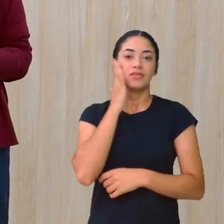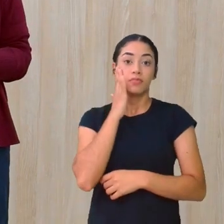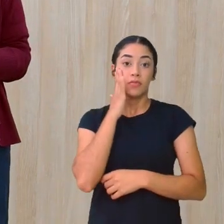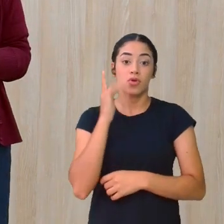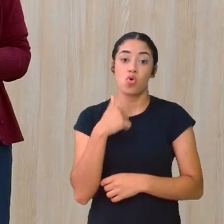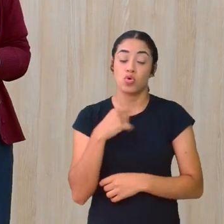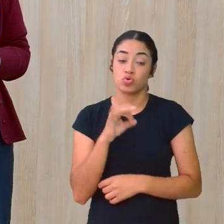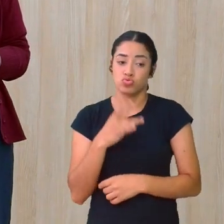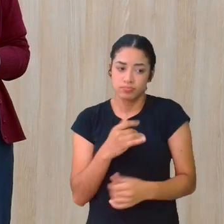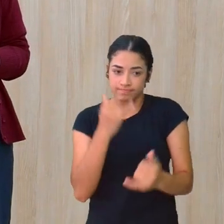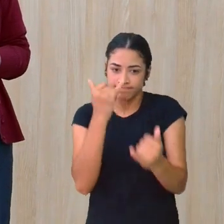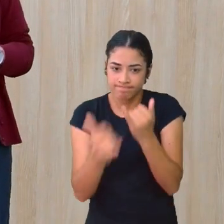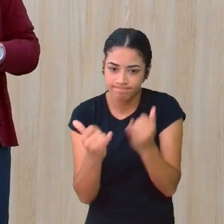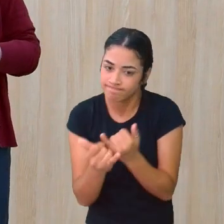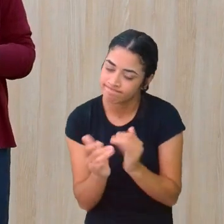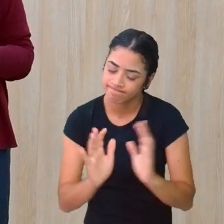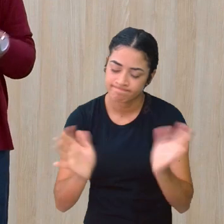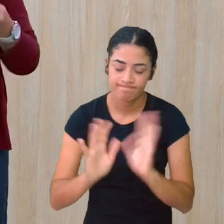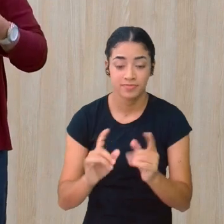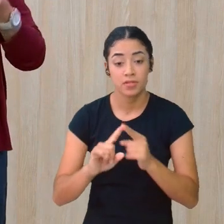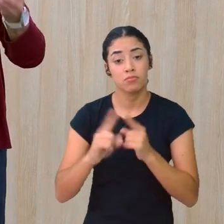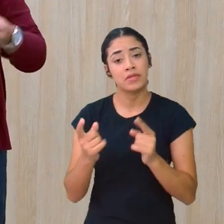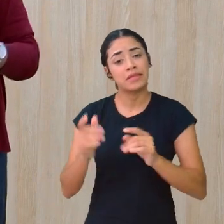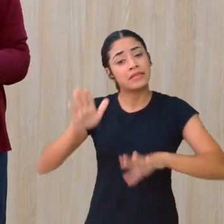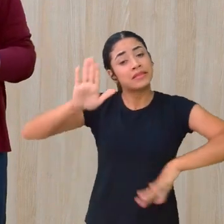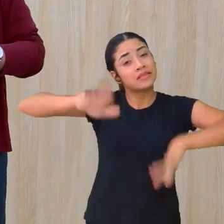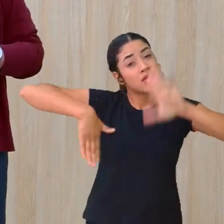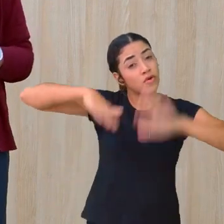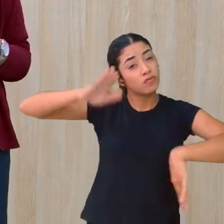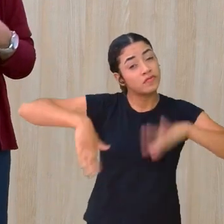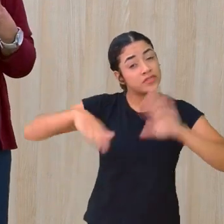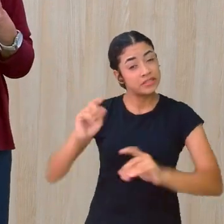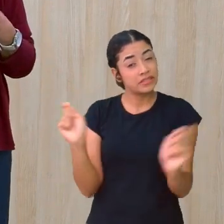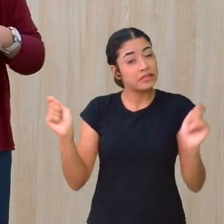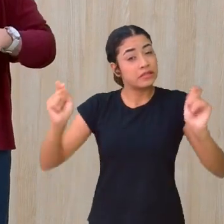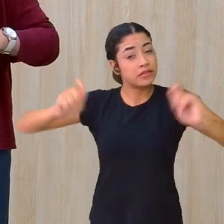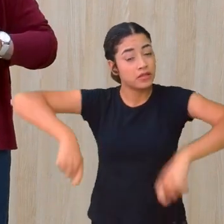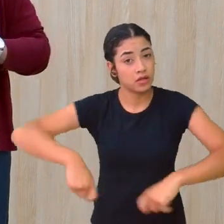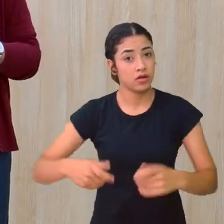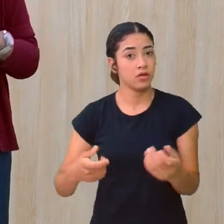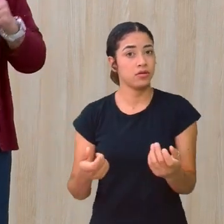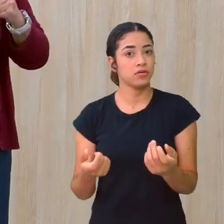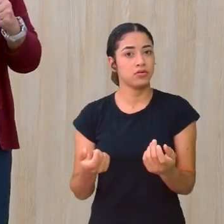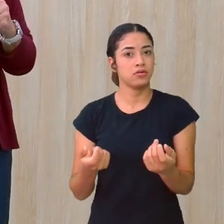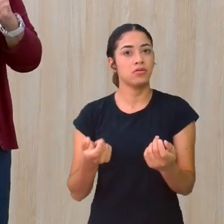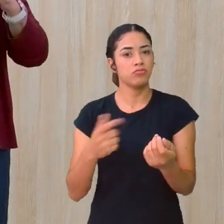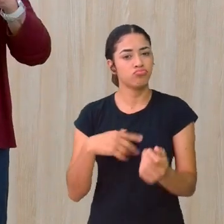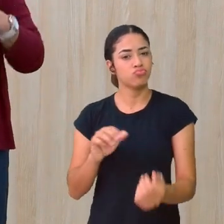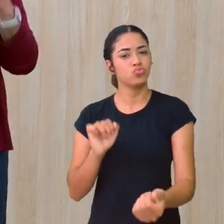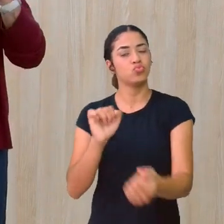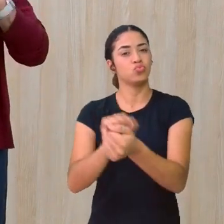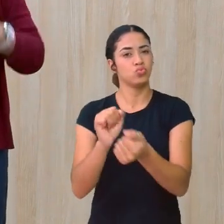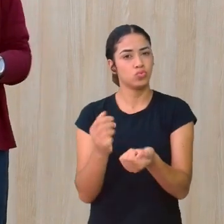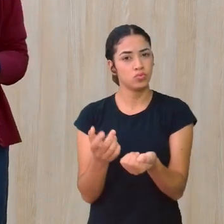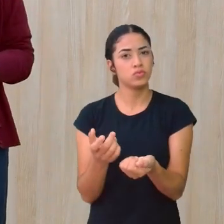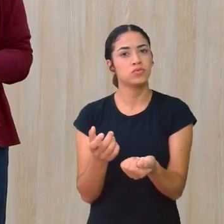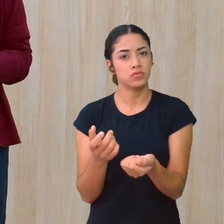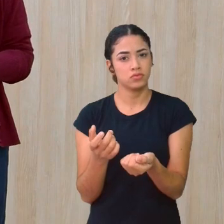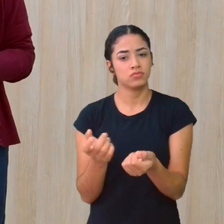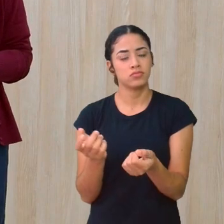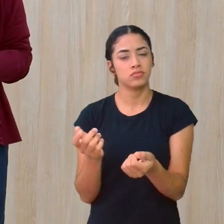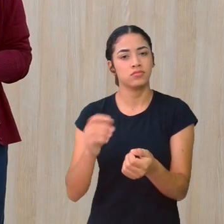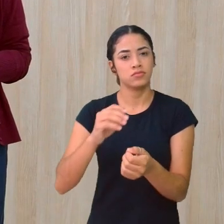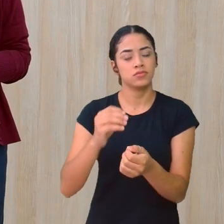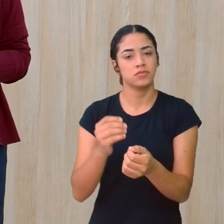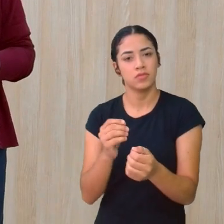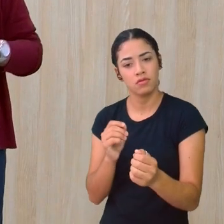assemelho tanto a você Mas talvez eu consiga ir aqui Na sua frente de batalha E fazer parte